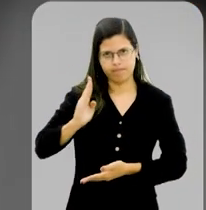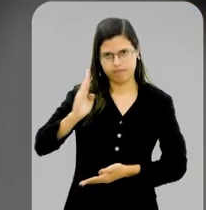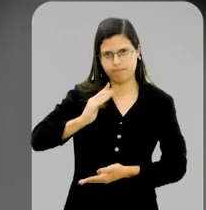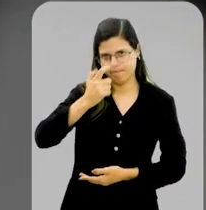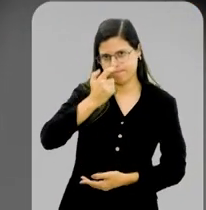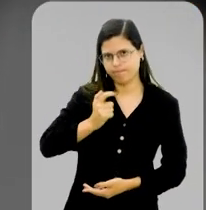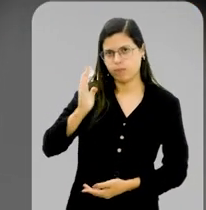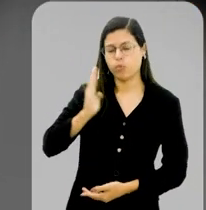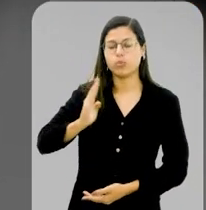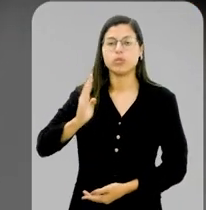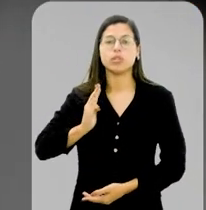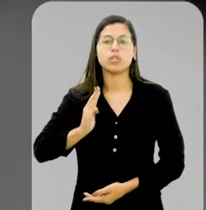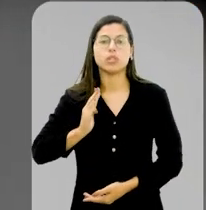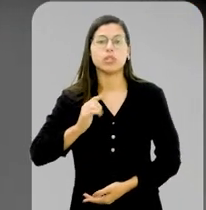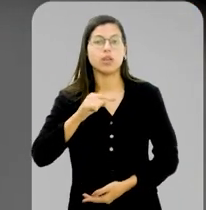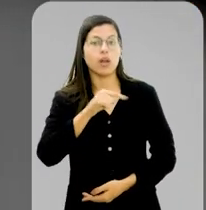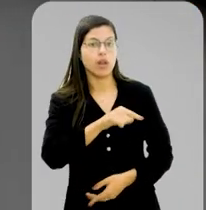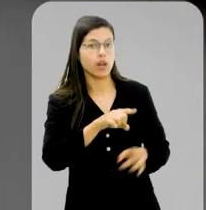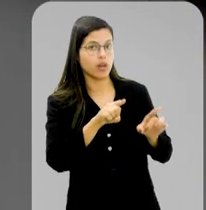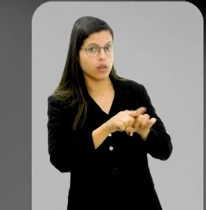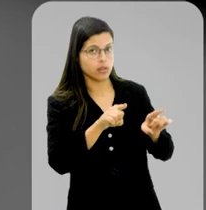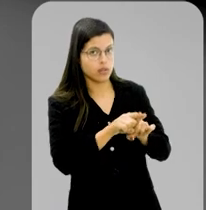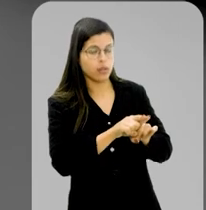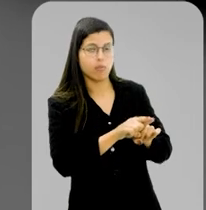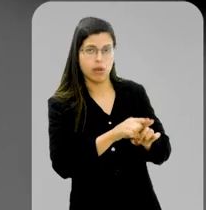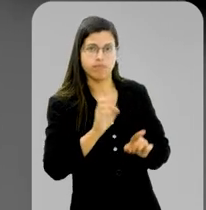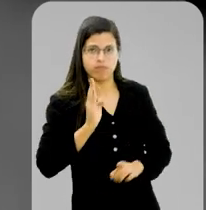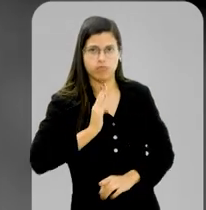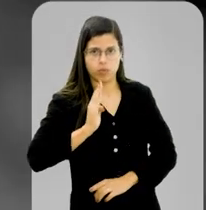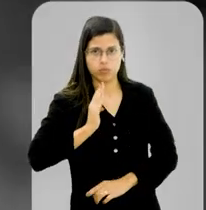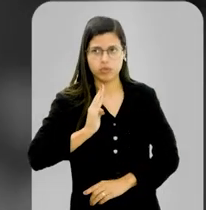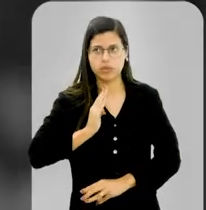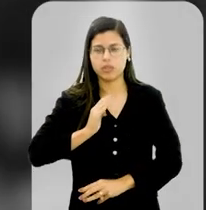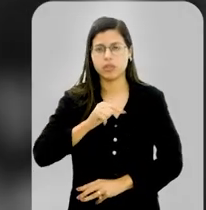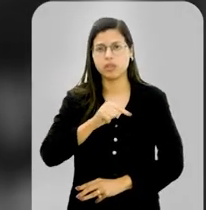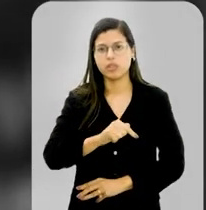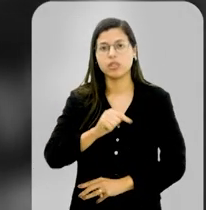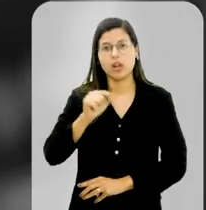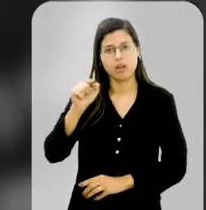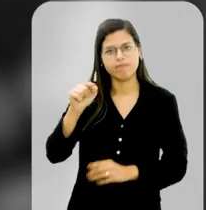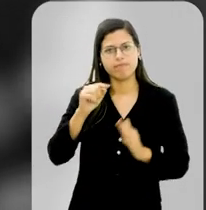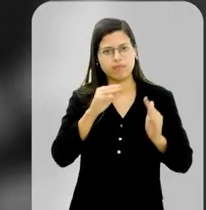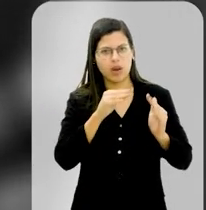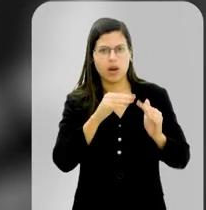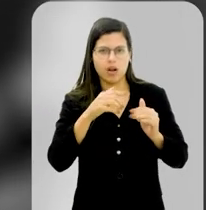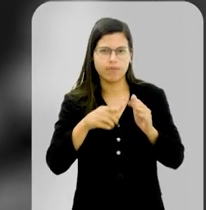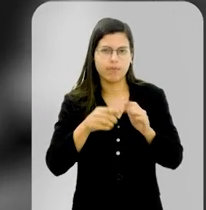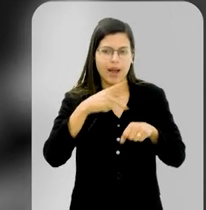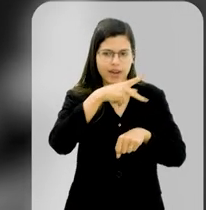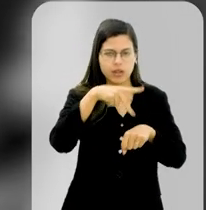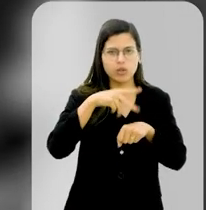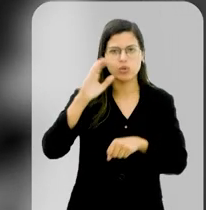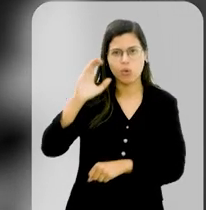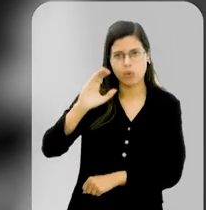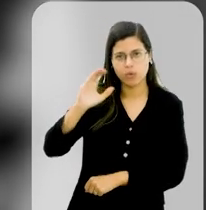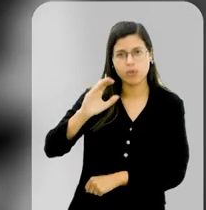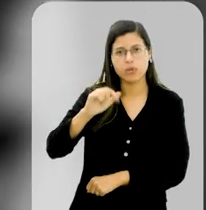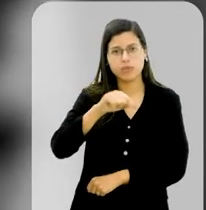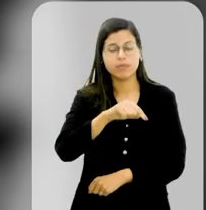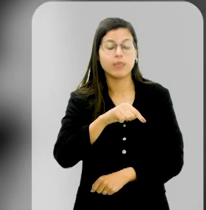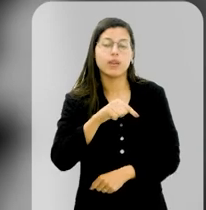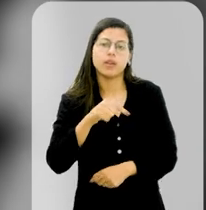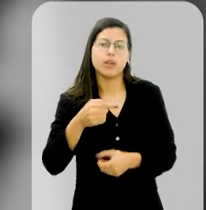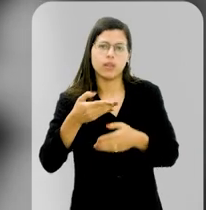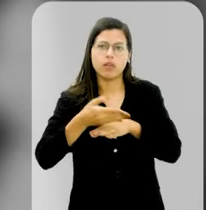bolsista e ele também bolsista, ele é colombiano e estava como